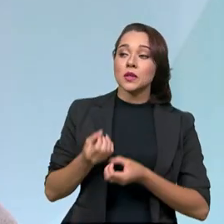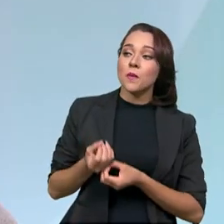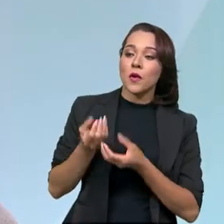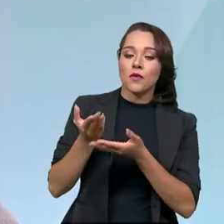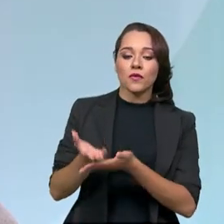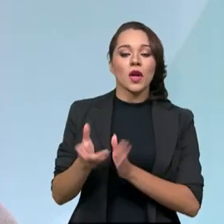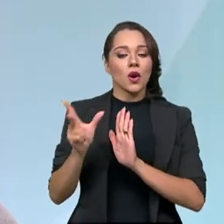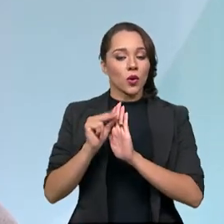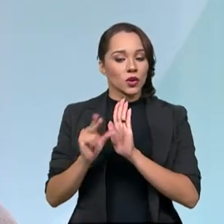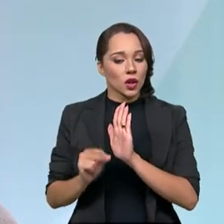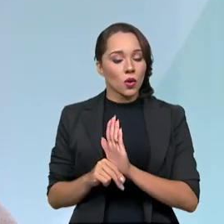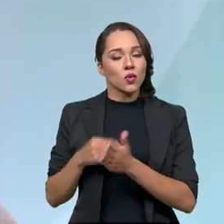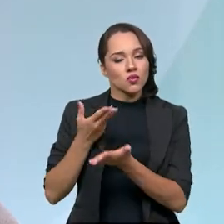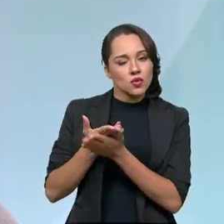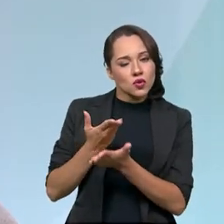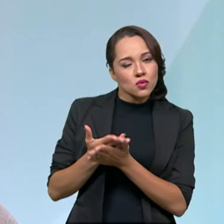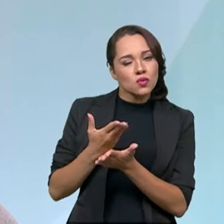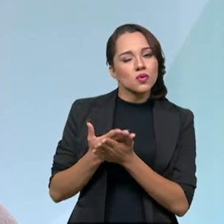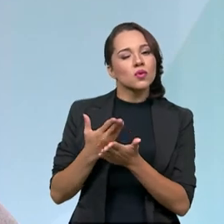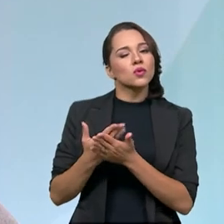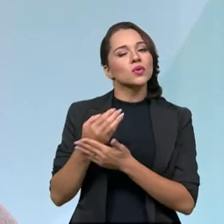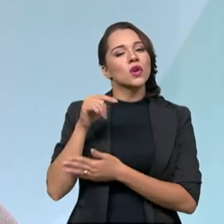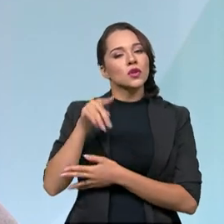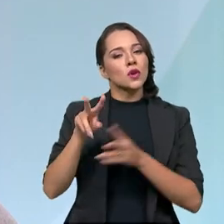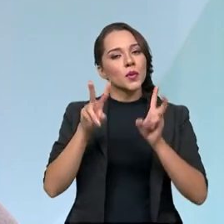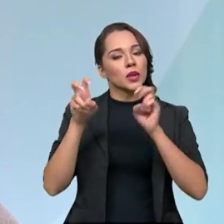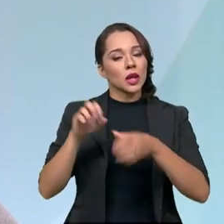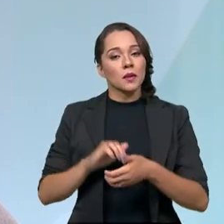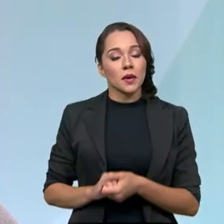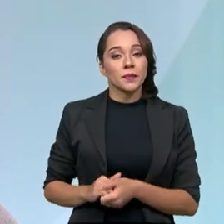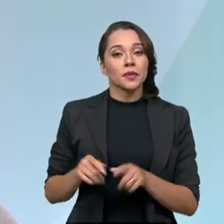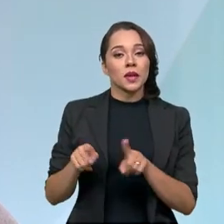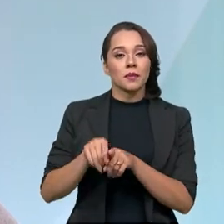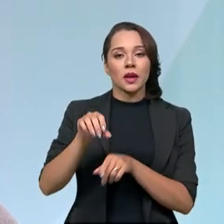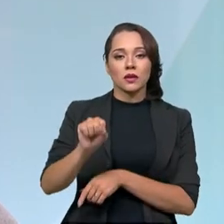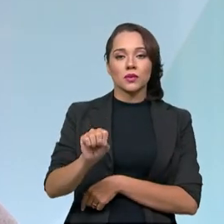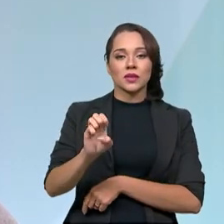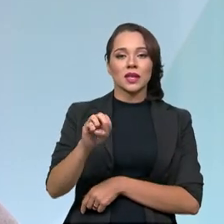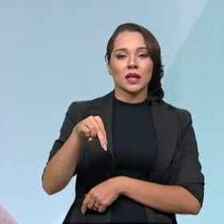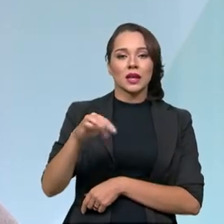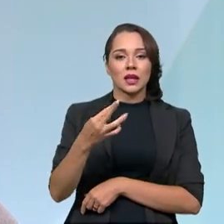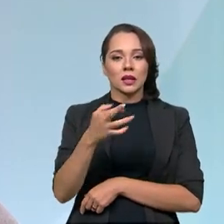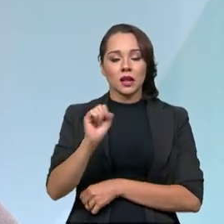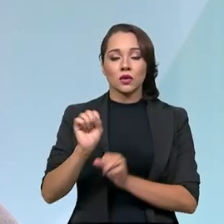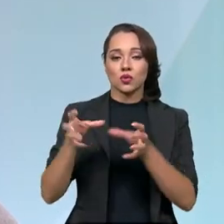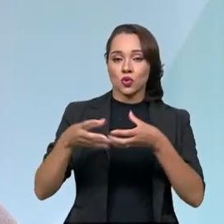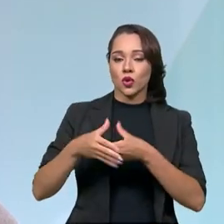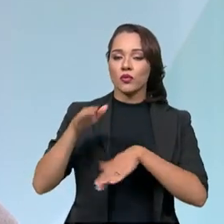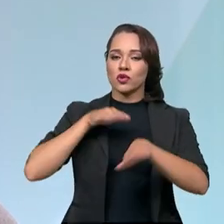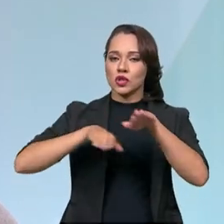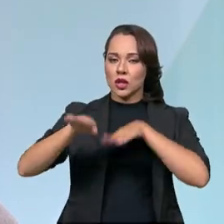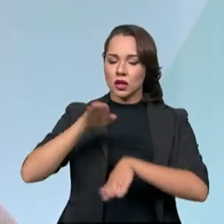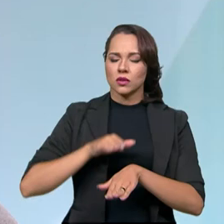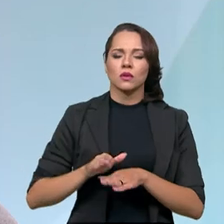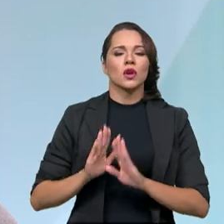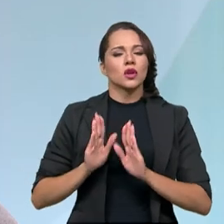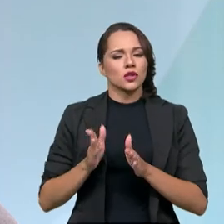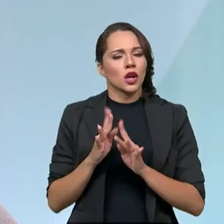conteúdo, estudos acadêmicos a respeito do tema, da SENATRAN e dos órgãos de trânsito. Então, está muito bem